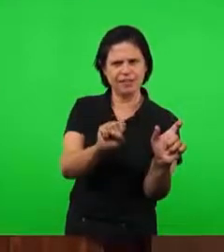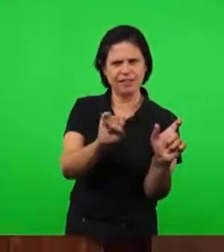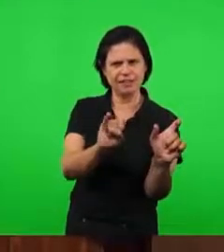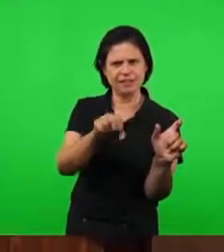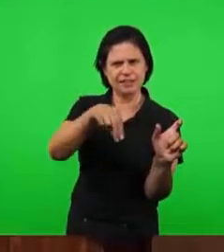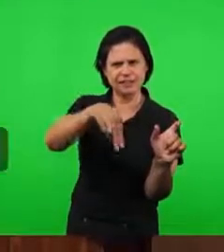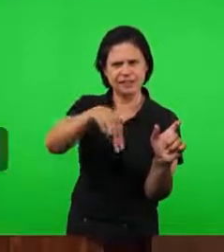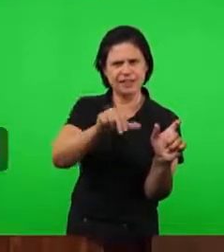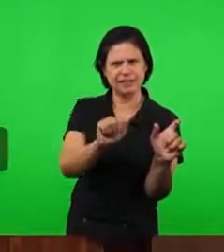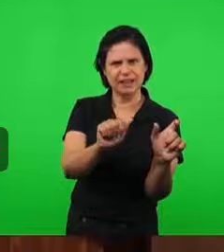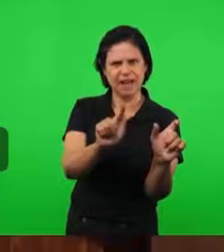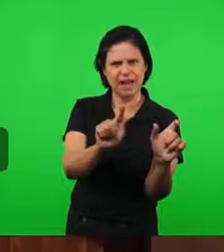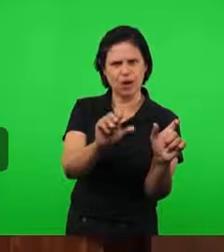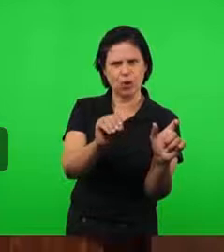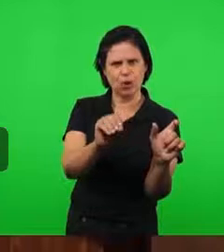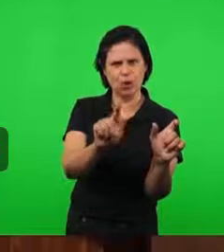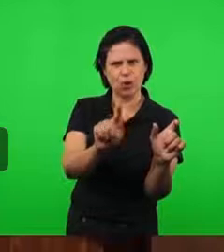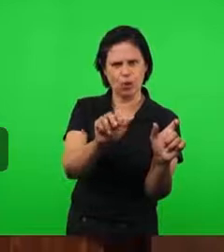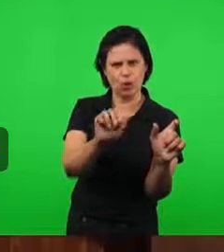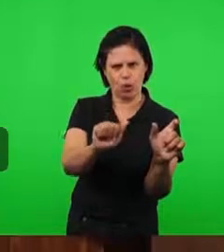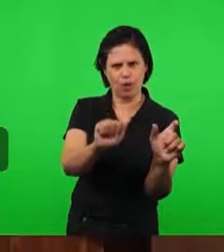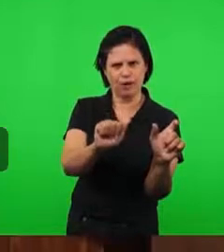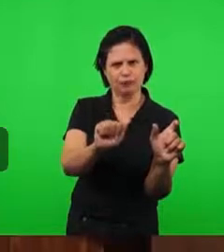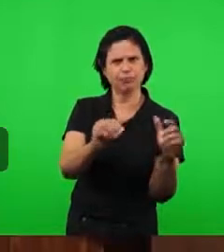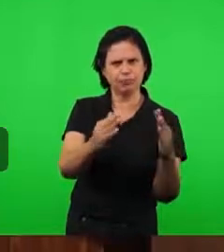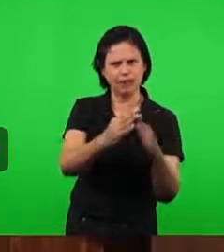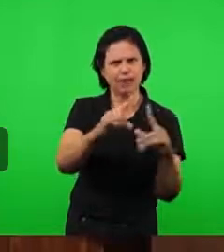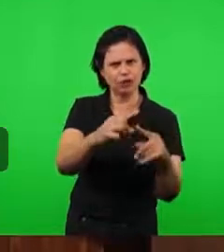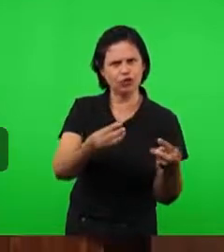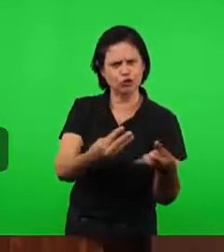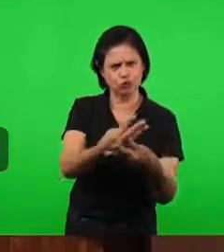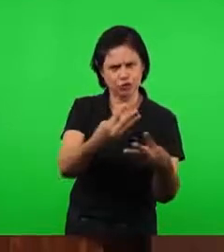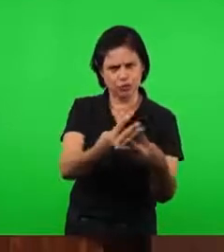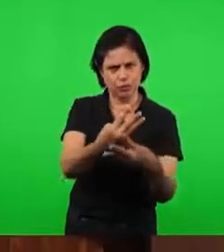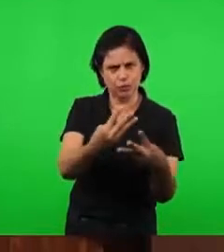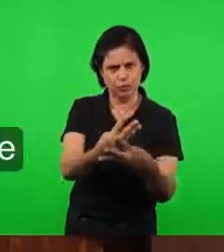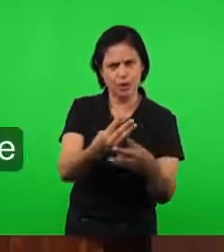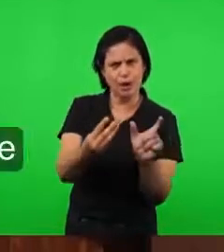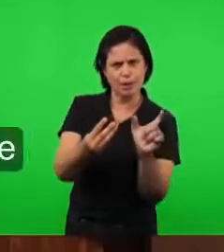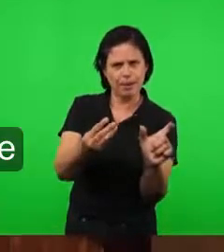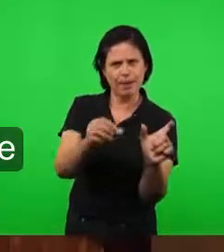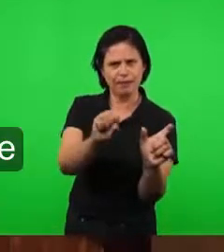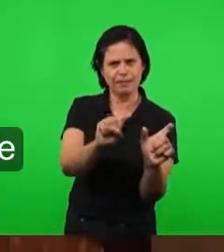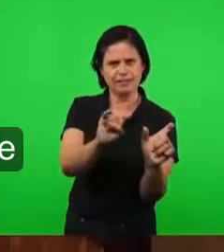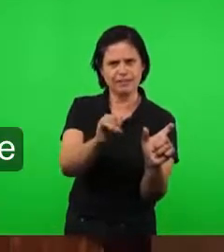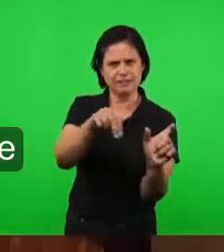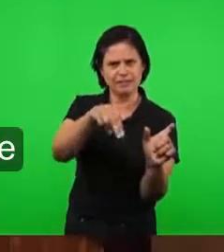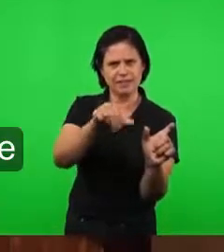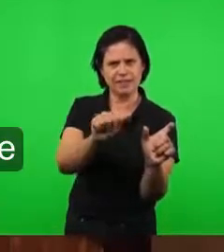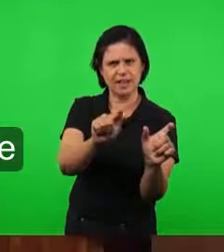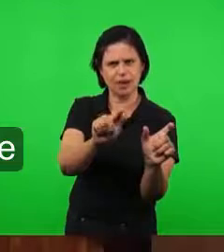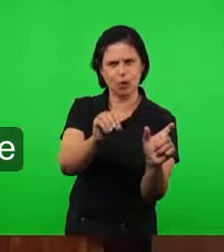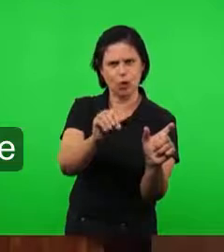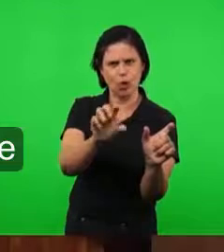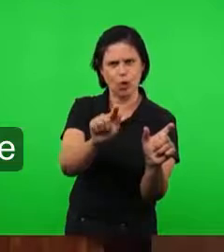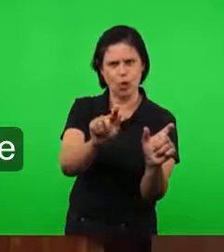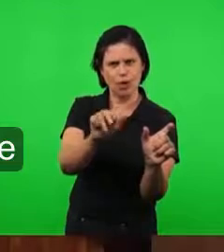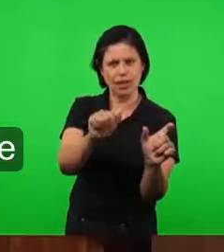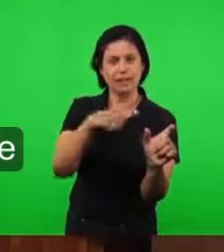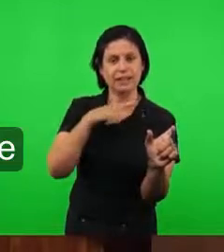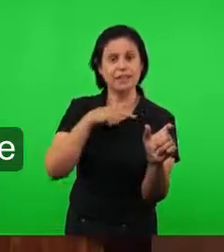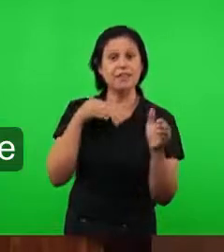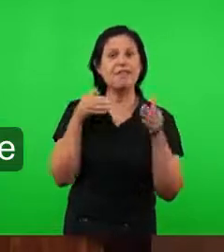vez, foi evidenciada em Tiatira. A palavra sinagoga foi evidenciada em Tiatira,